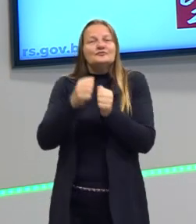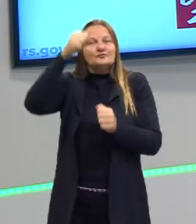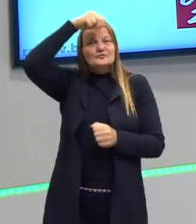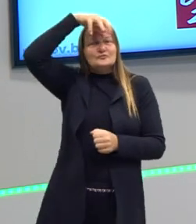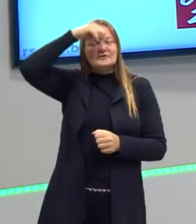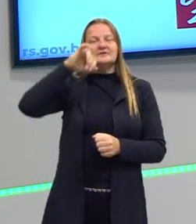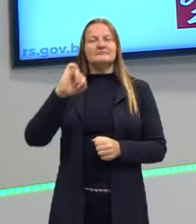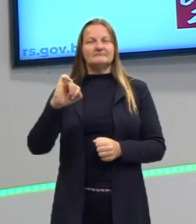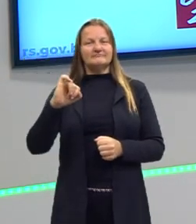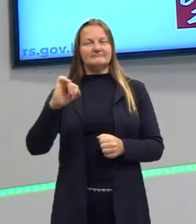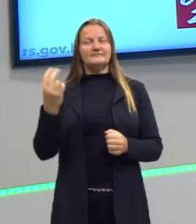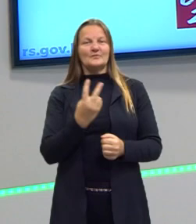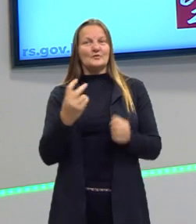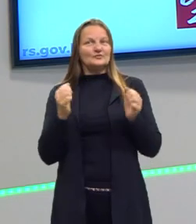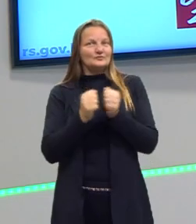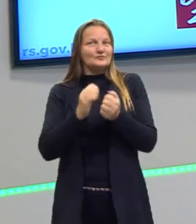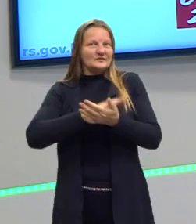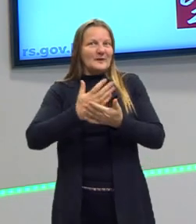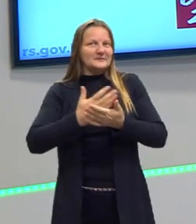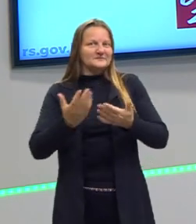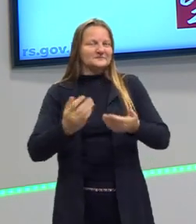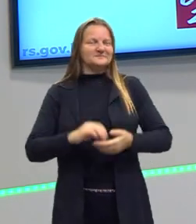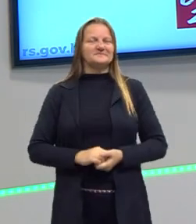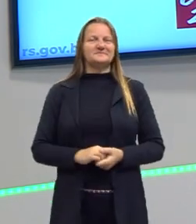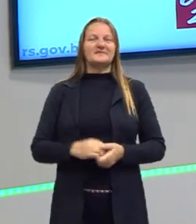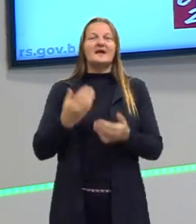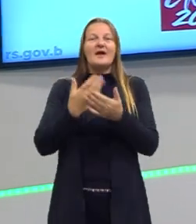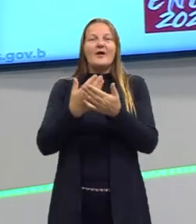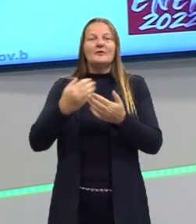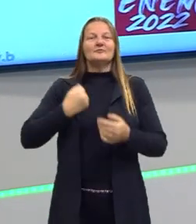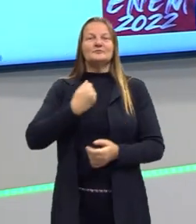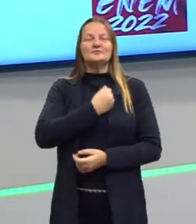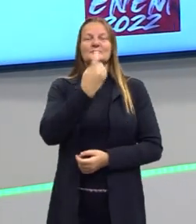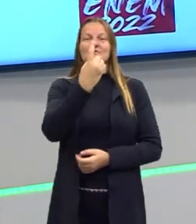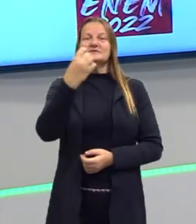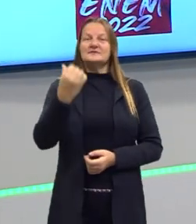gente, ok? Vamos lá então à aula de número 16 de